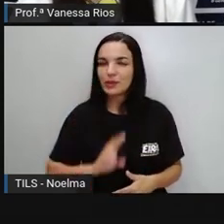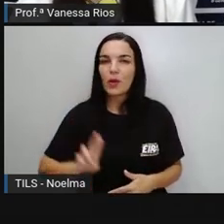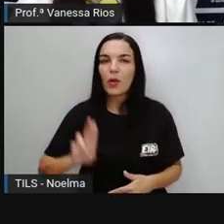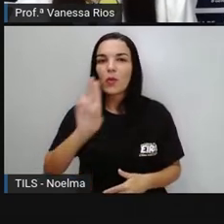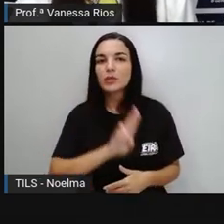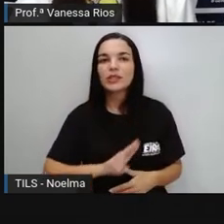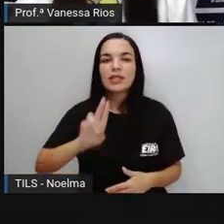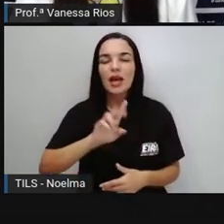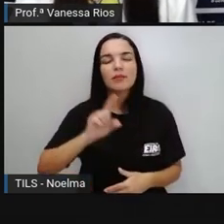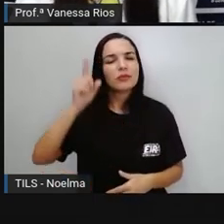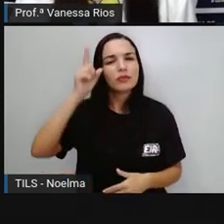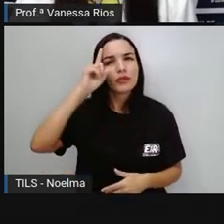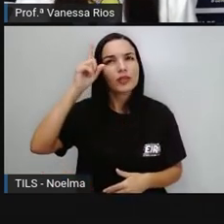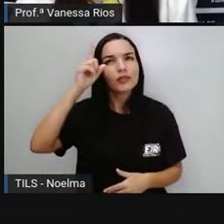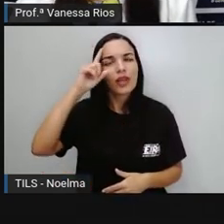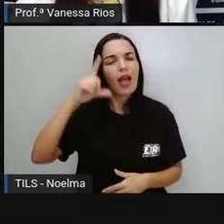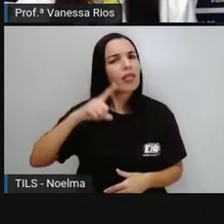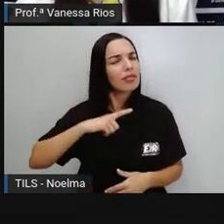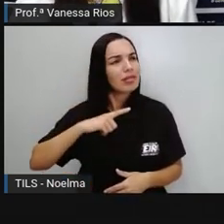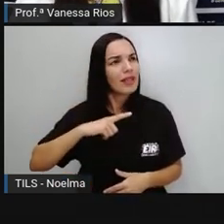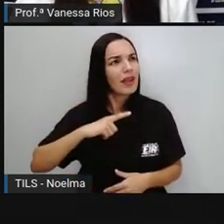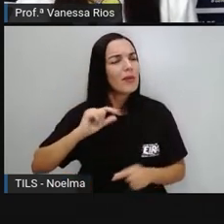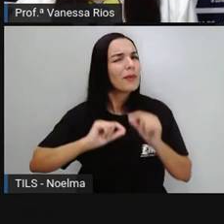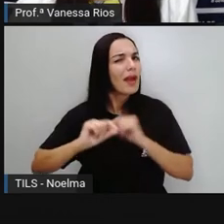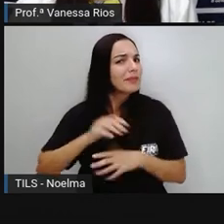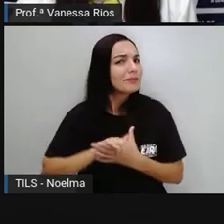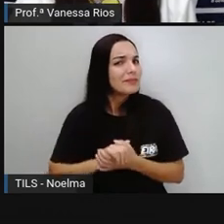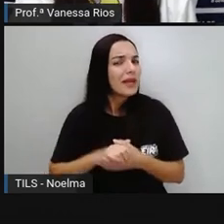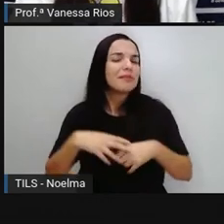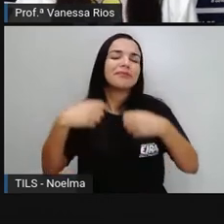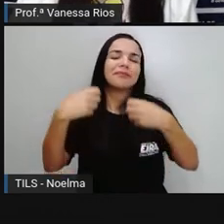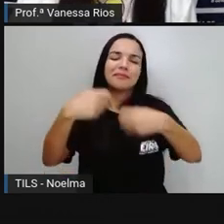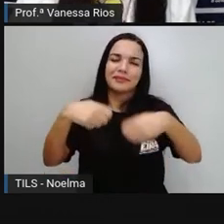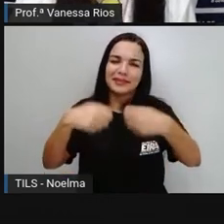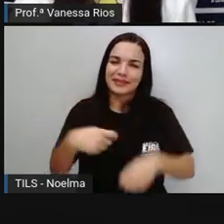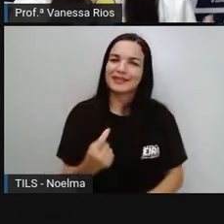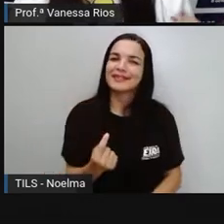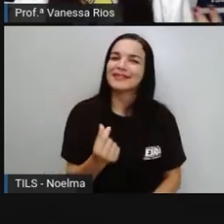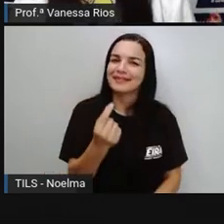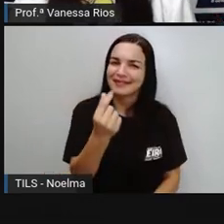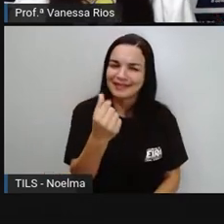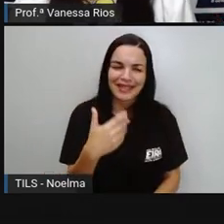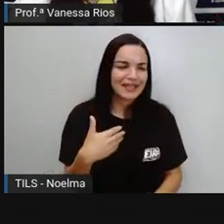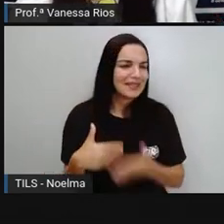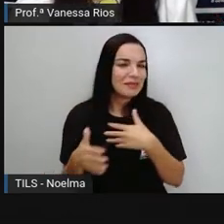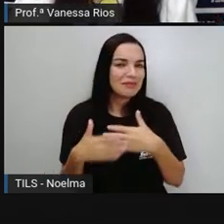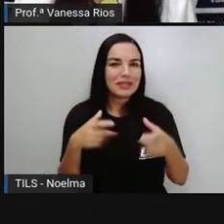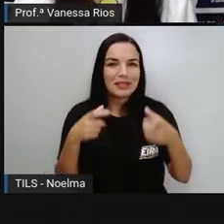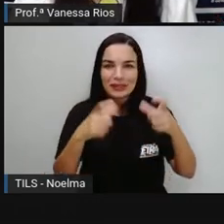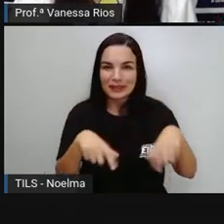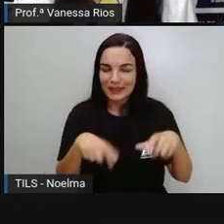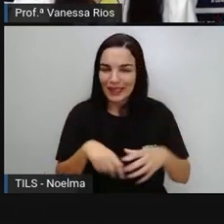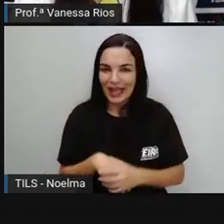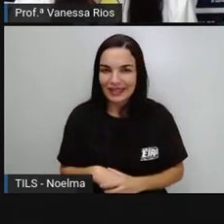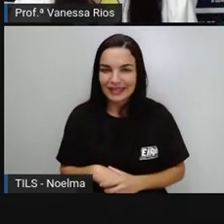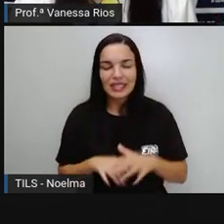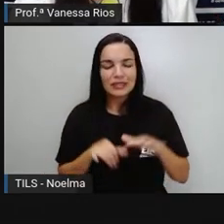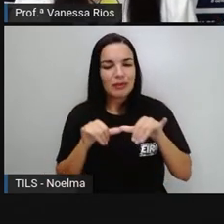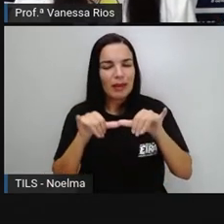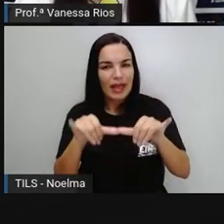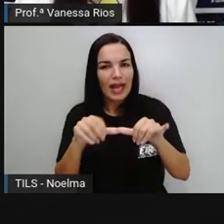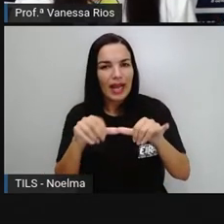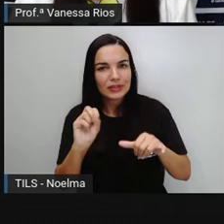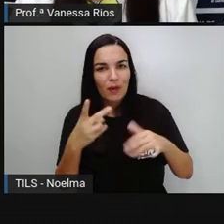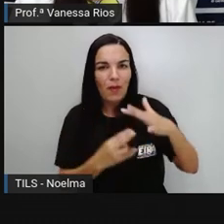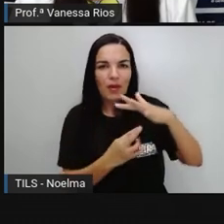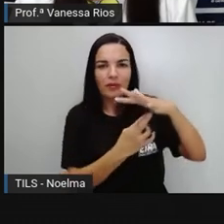dia a dia Requer algo aí Requer dinheiro Seja na feira Seja no supermercado E aí a gente vai